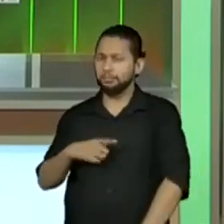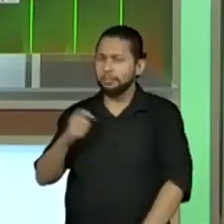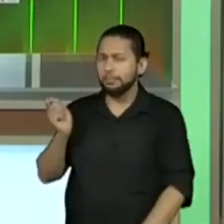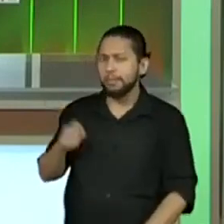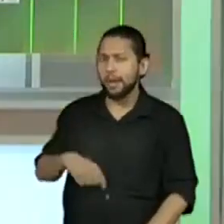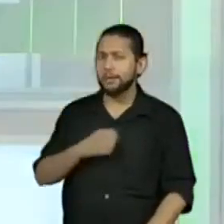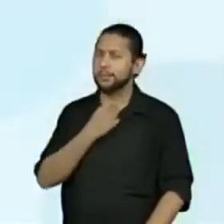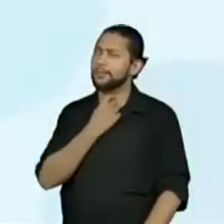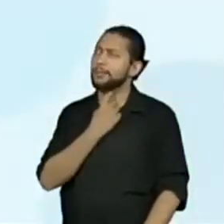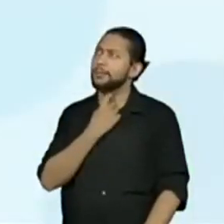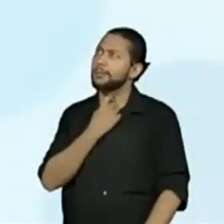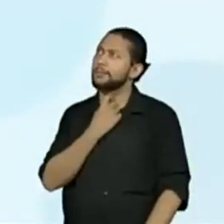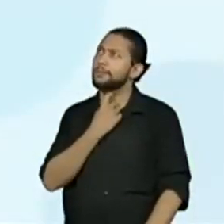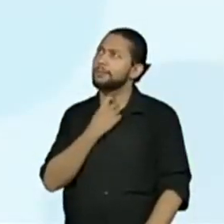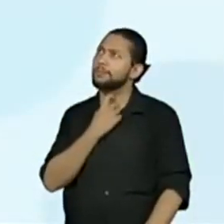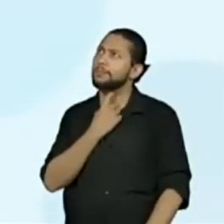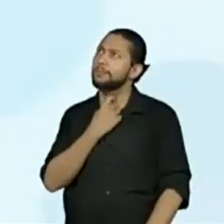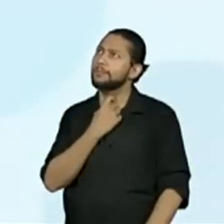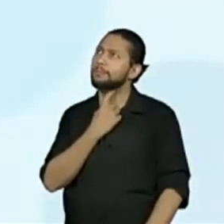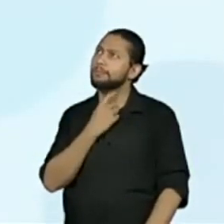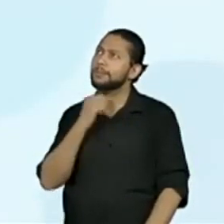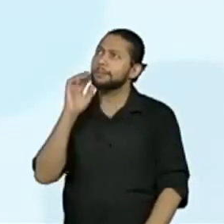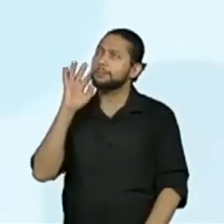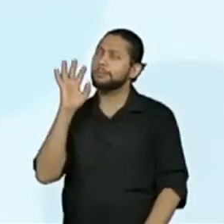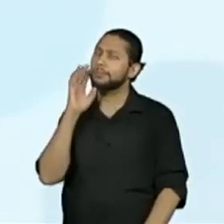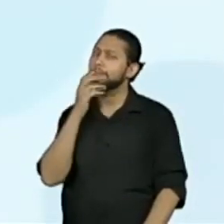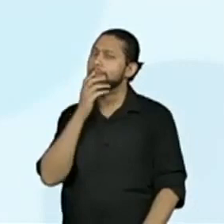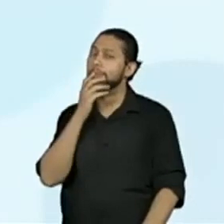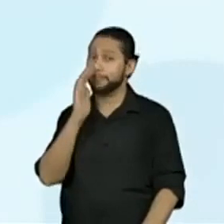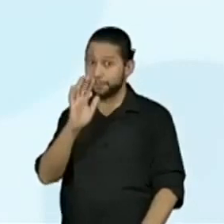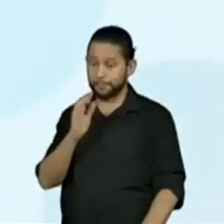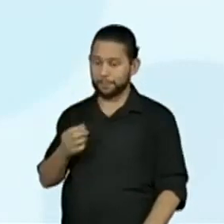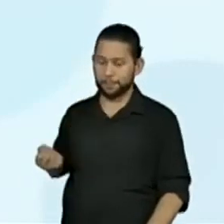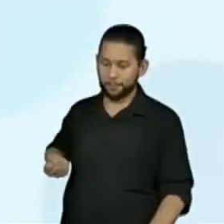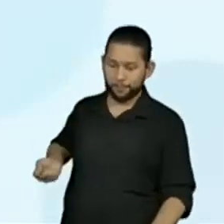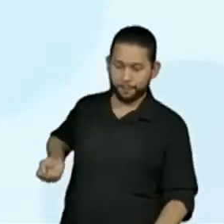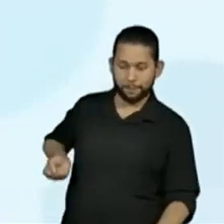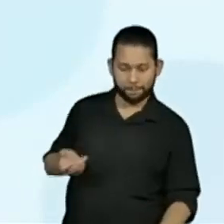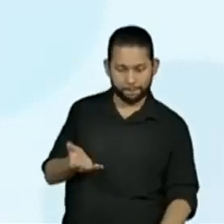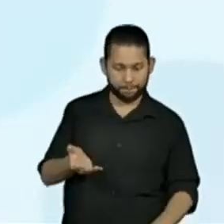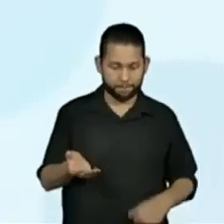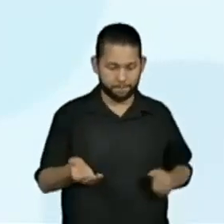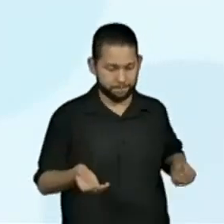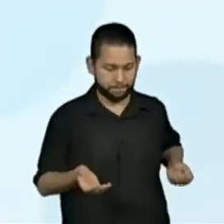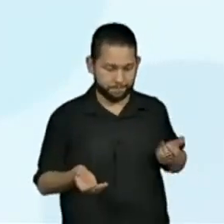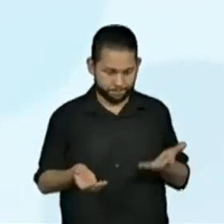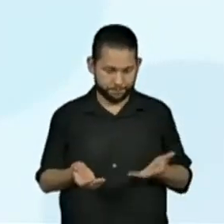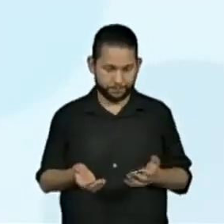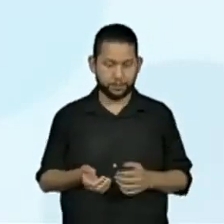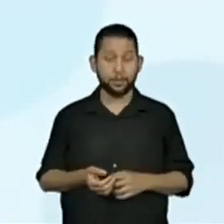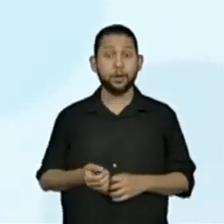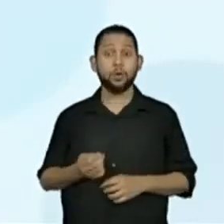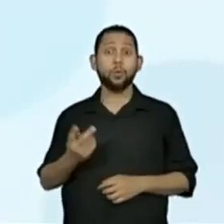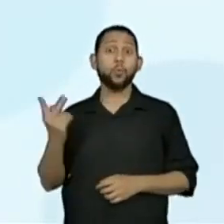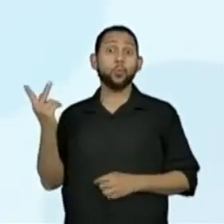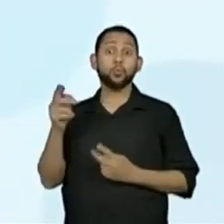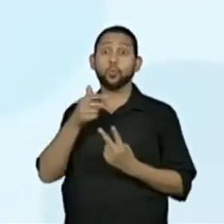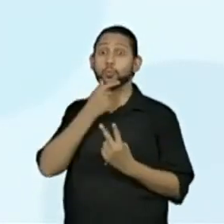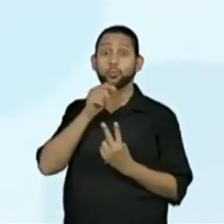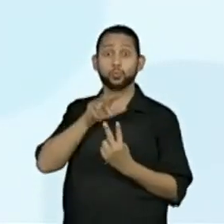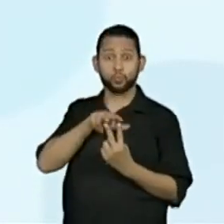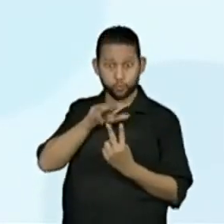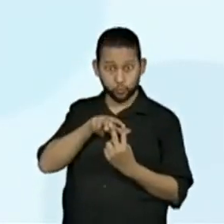Será que existe mais alguma possibilidade? Estão empatados por enquanto o Renan e o Alain segundo as